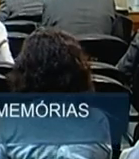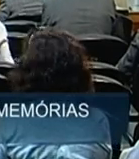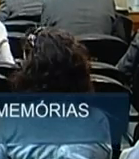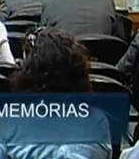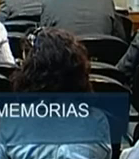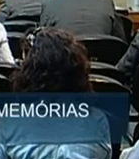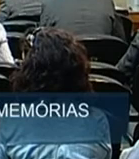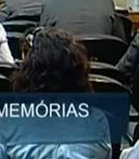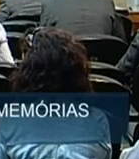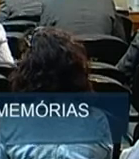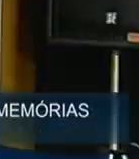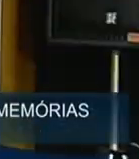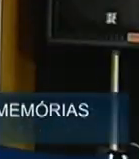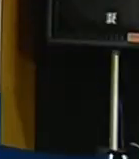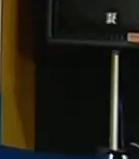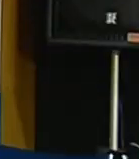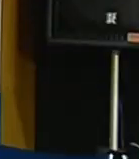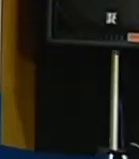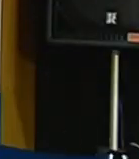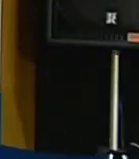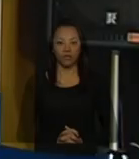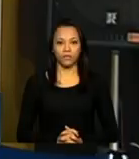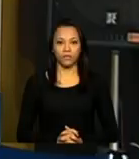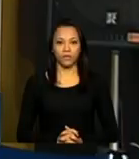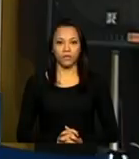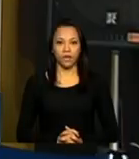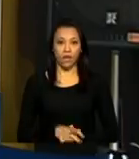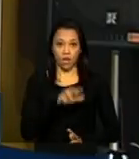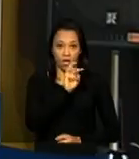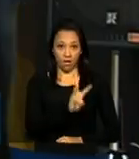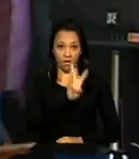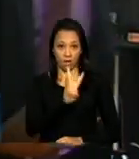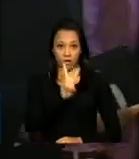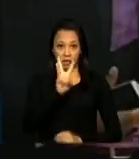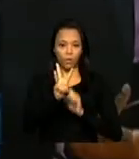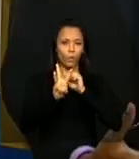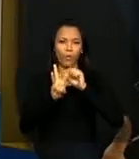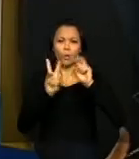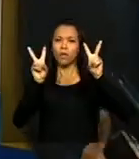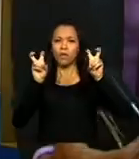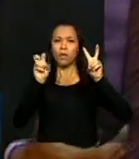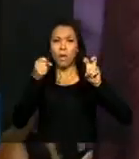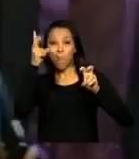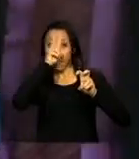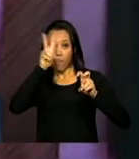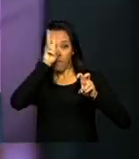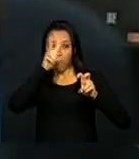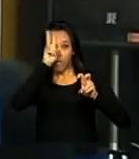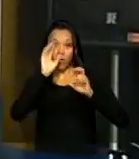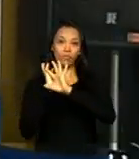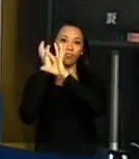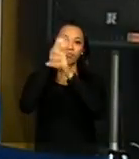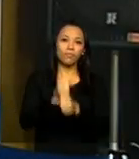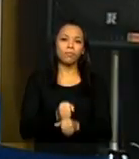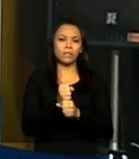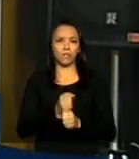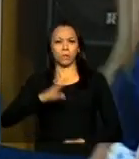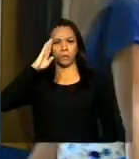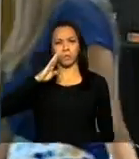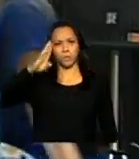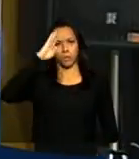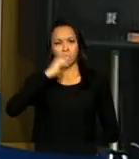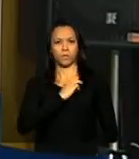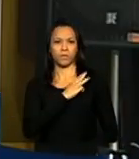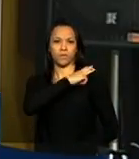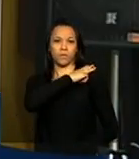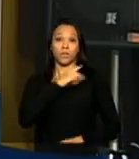O portal Memórias da Ditadura foi produzido pelo Instituto Vladimir Herzog, em parceria com